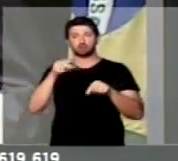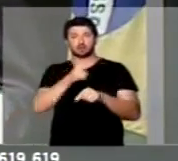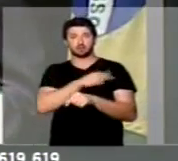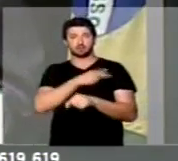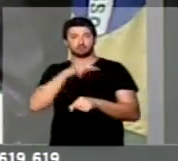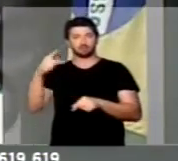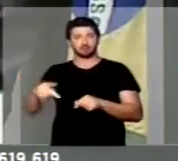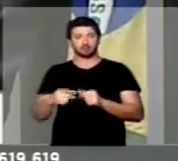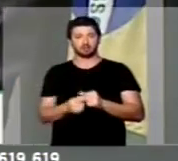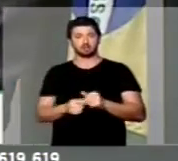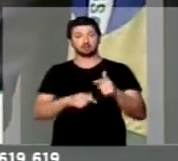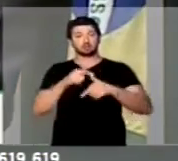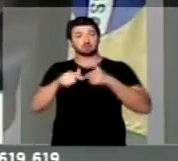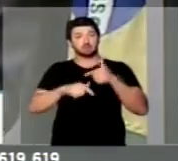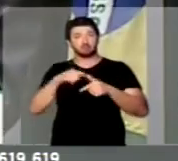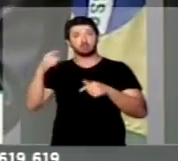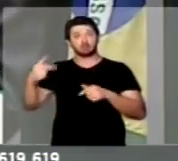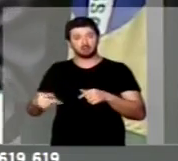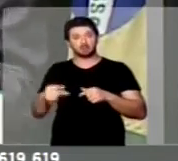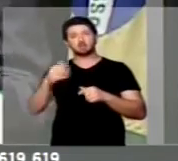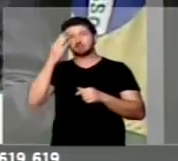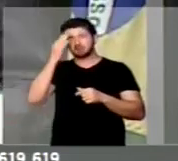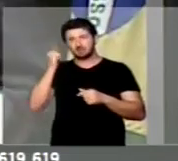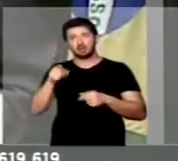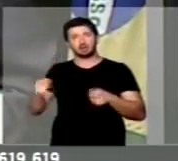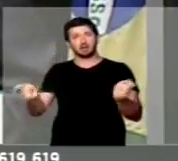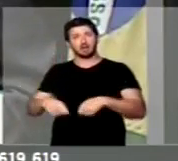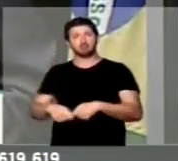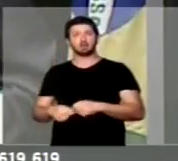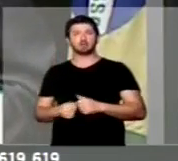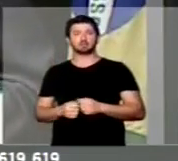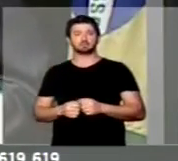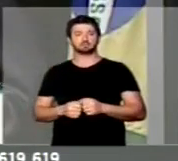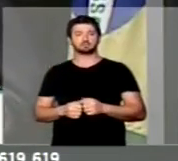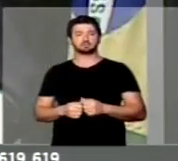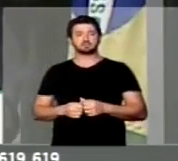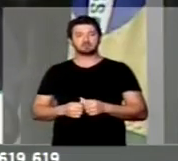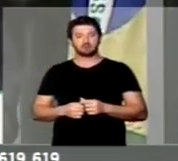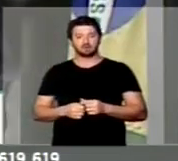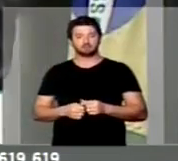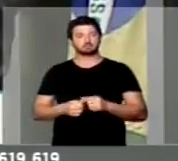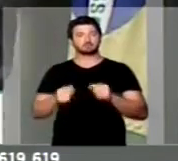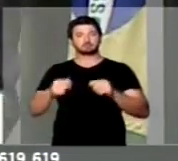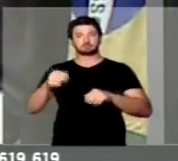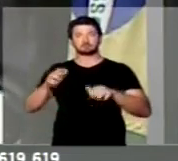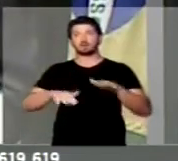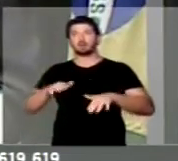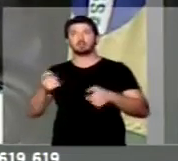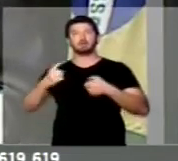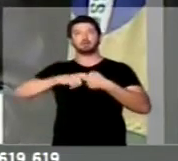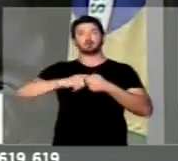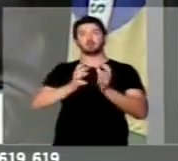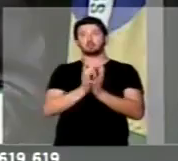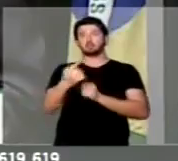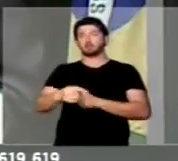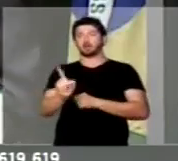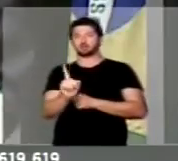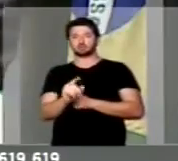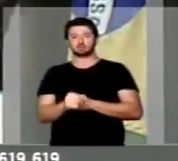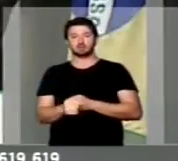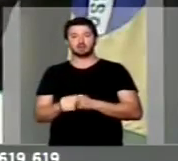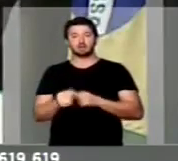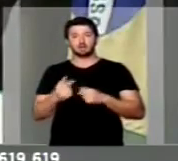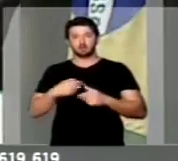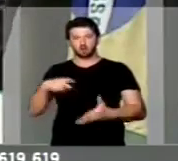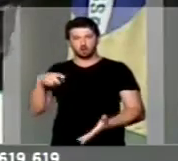e os trabalhadores do Correio sabem quem são capazes e que isso não dependa de filiação partidária. E não